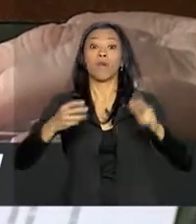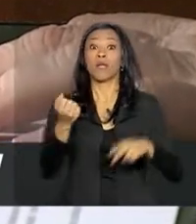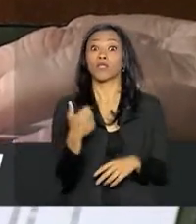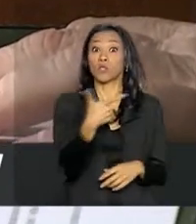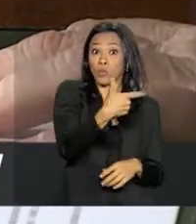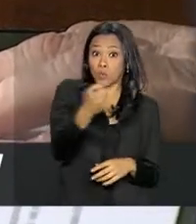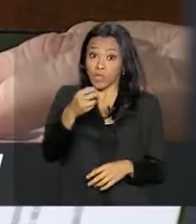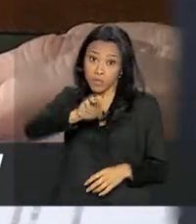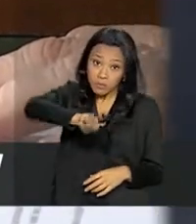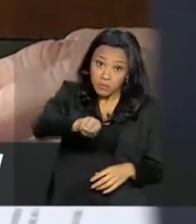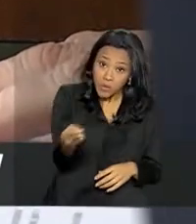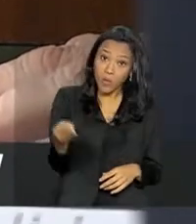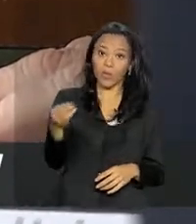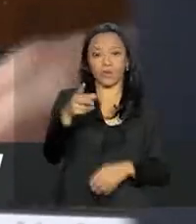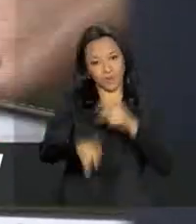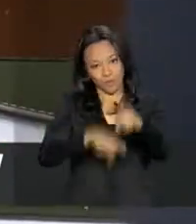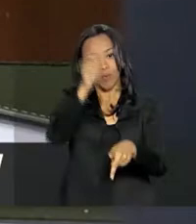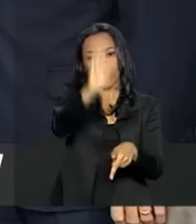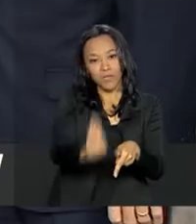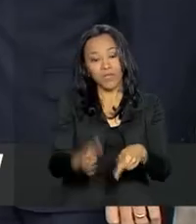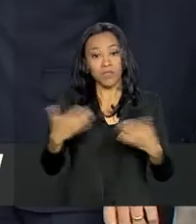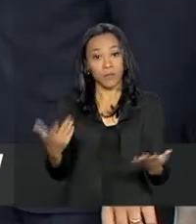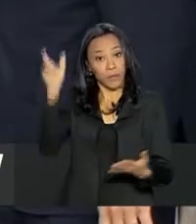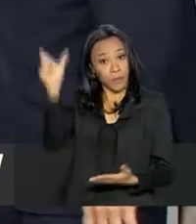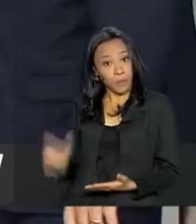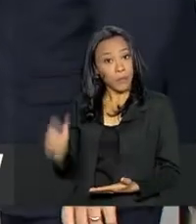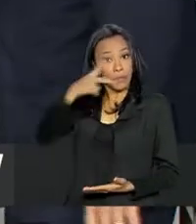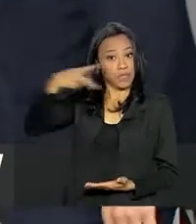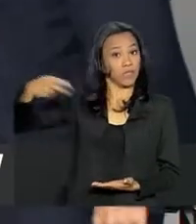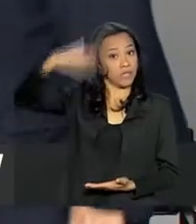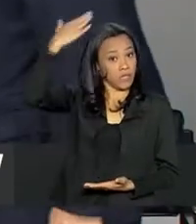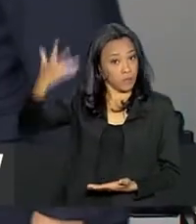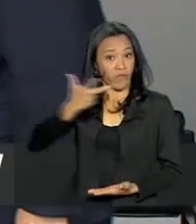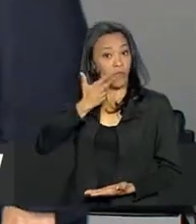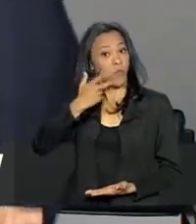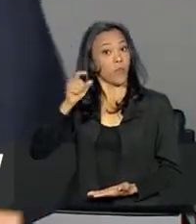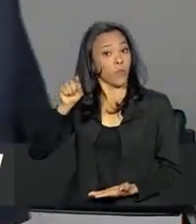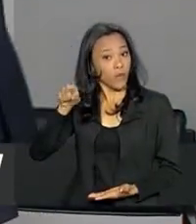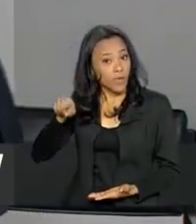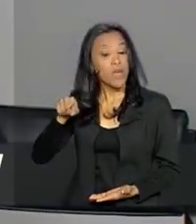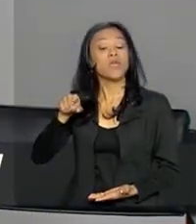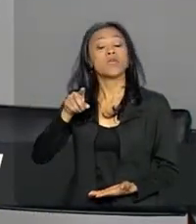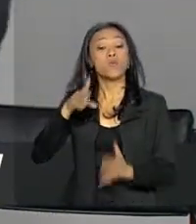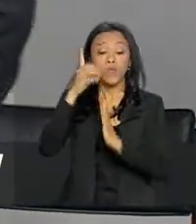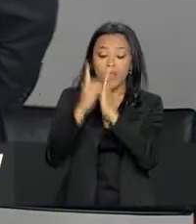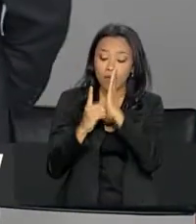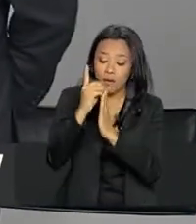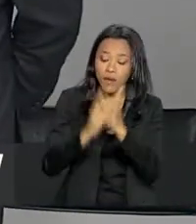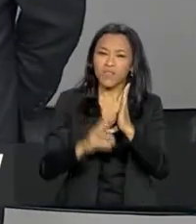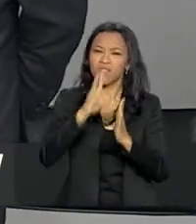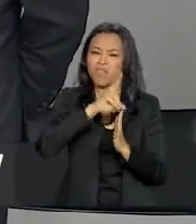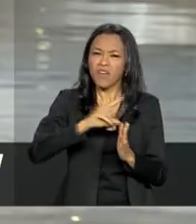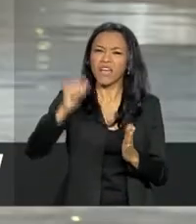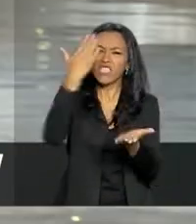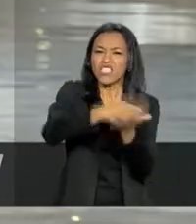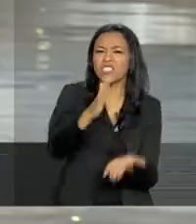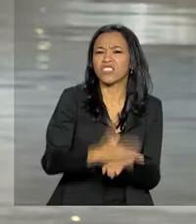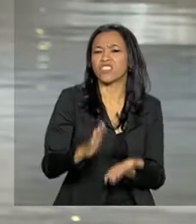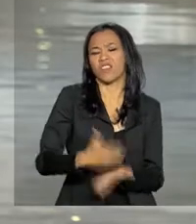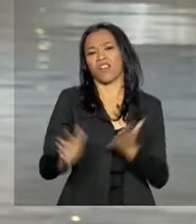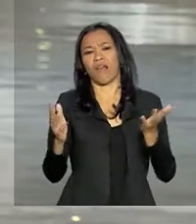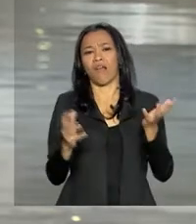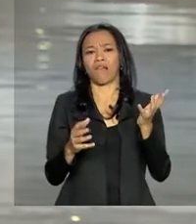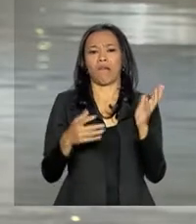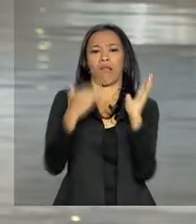de brasileiros. Para o presidente Michel Temer, o decreto vai desburocratizar e dar mais segurança